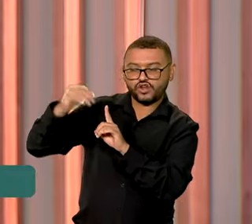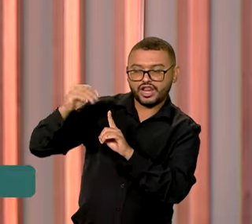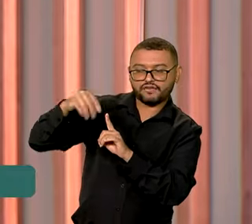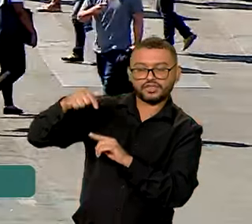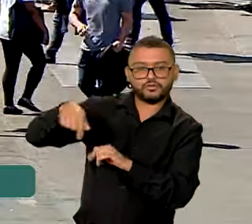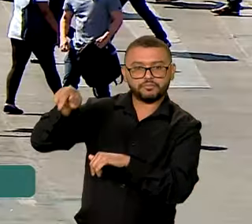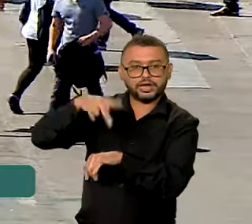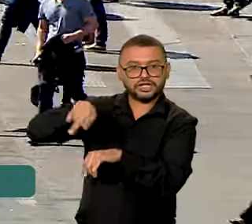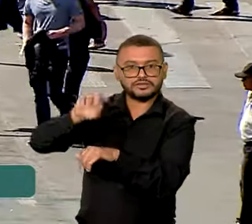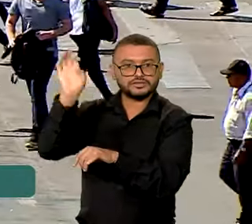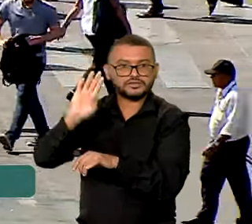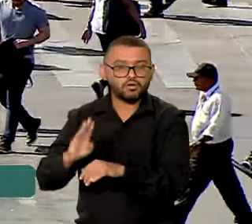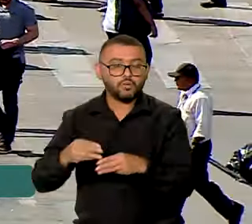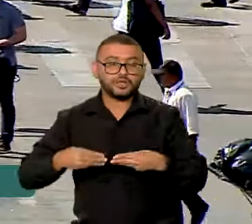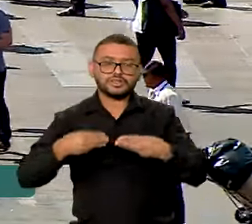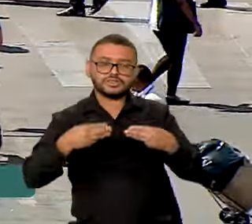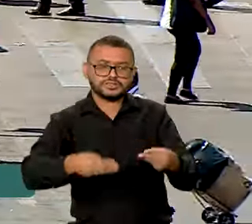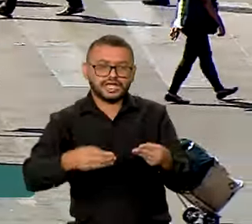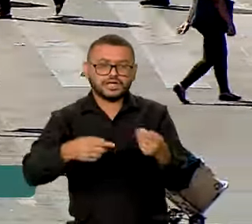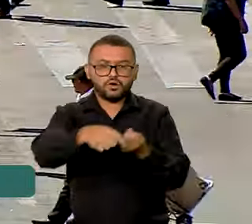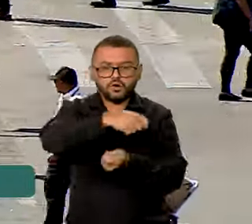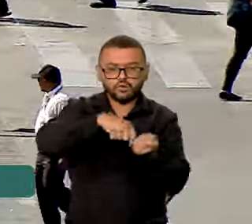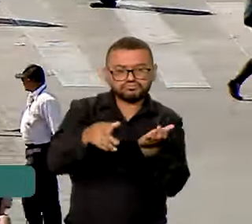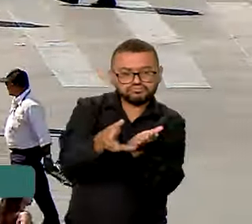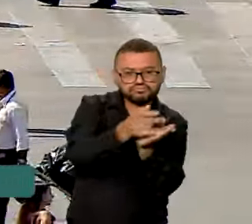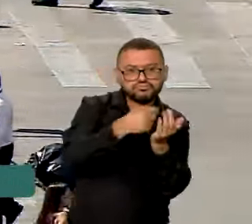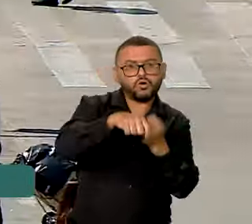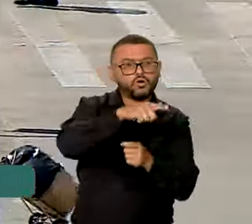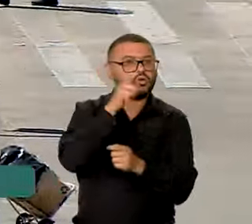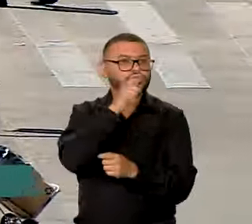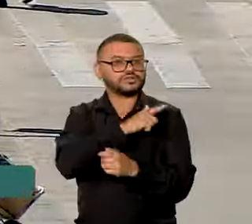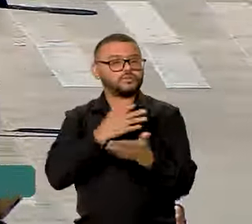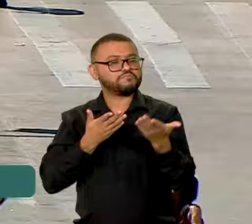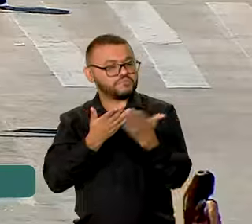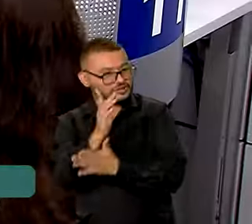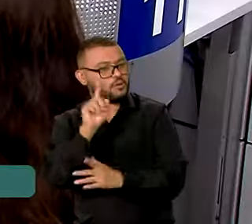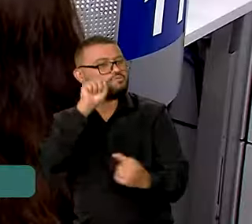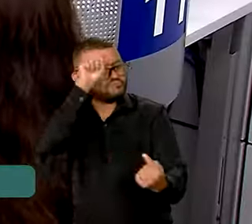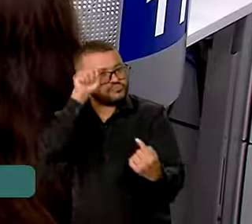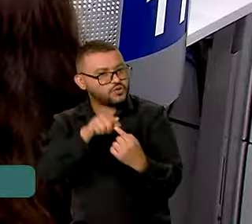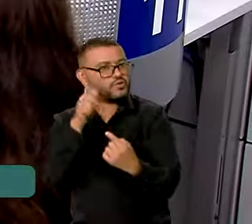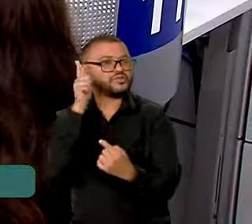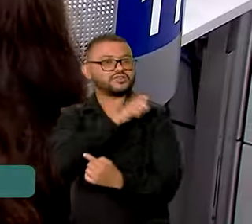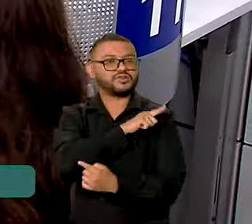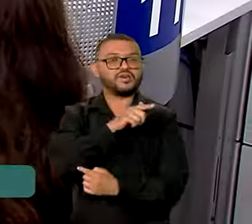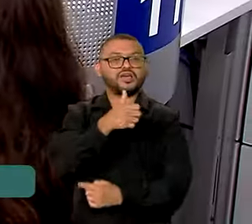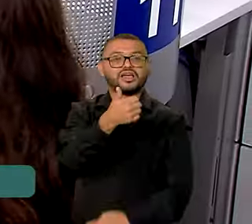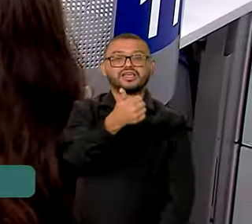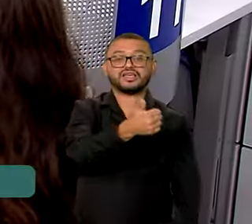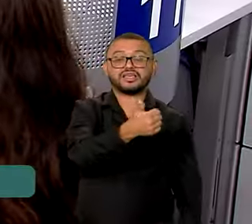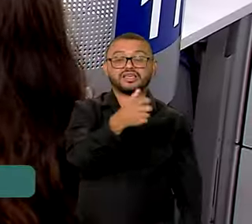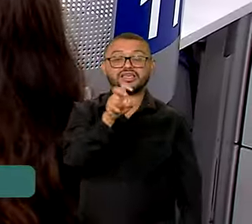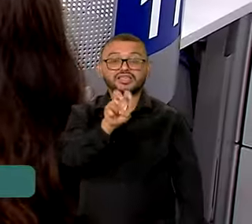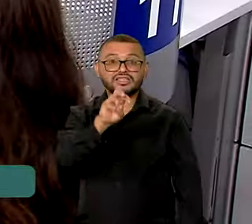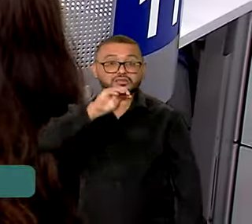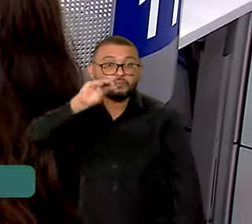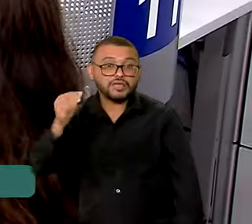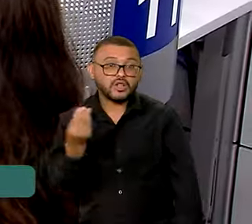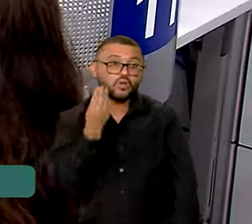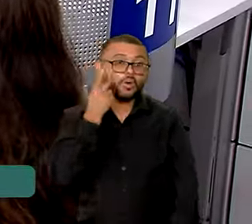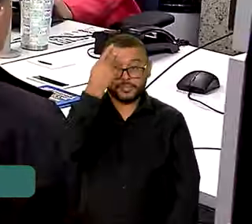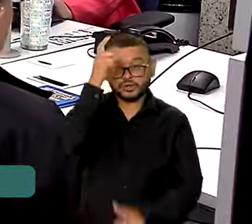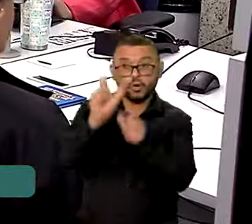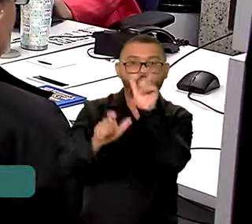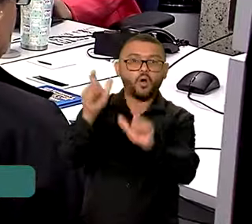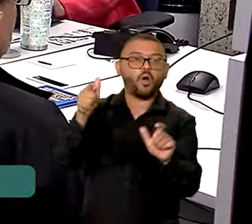país. O Ministério da Fazenda considera que o programa atingiu o seu objetivo ao beneficiar 15 milhões de pessoas,